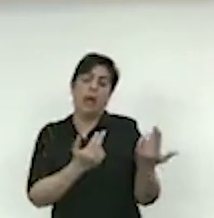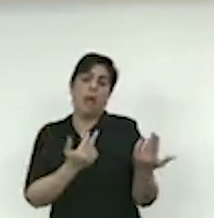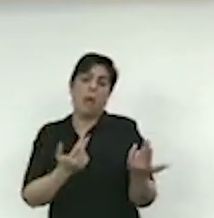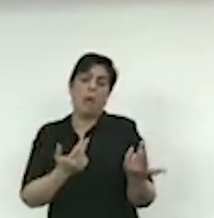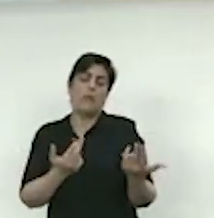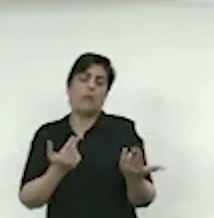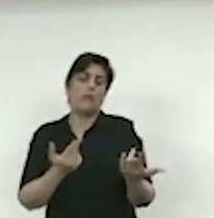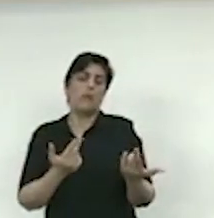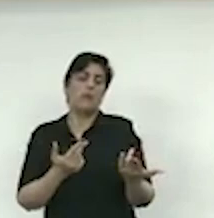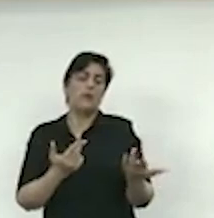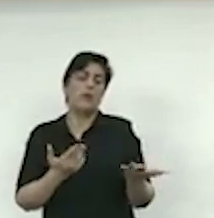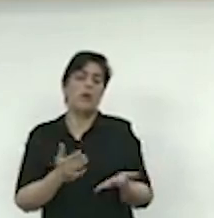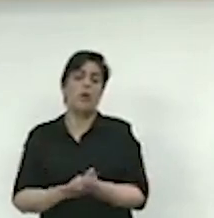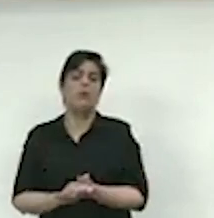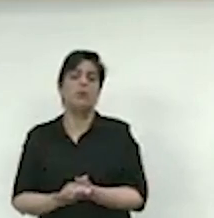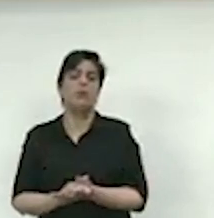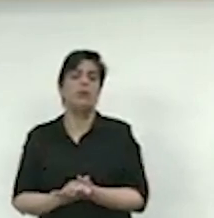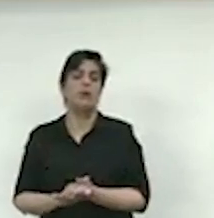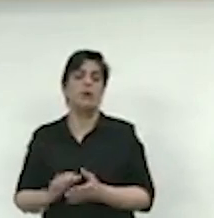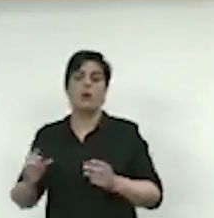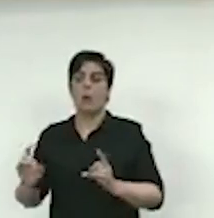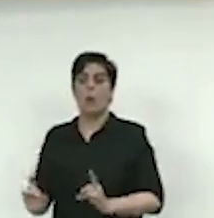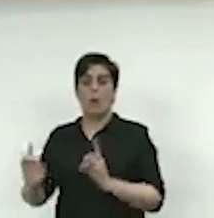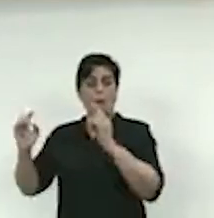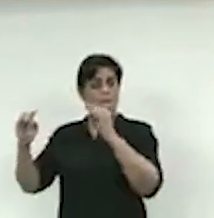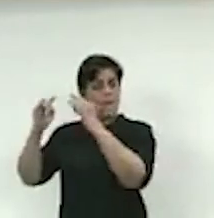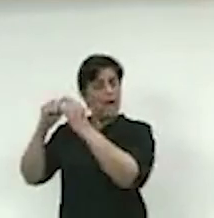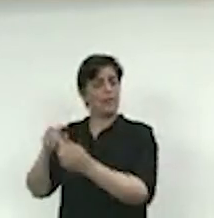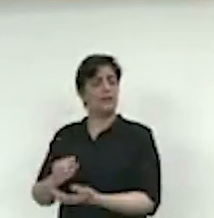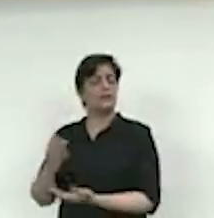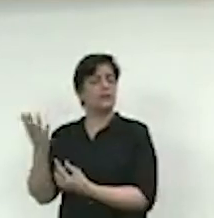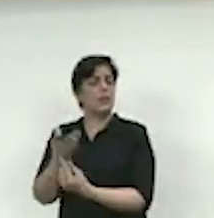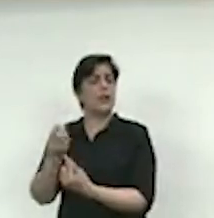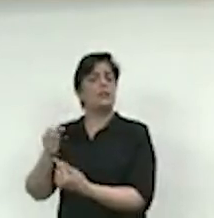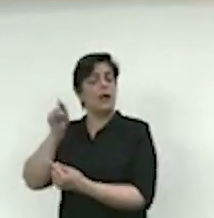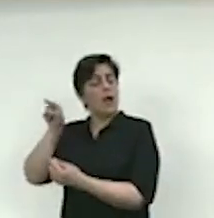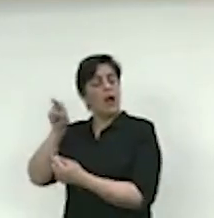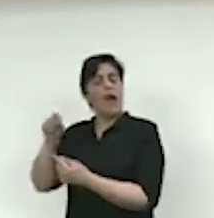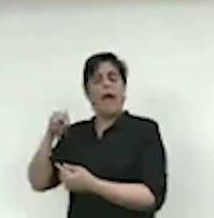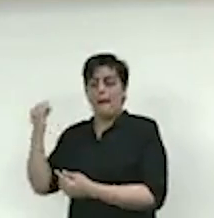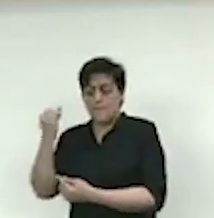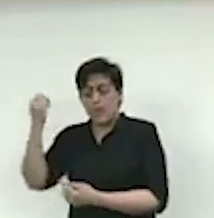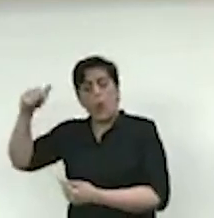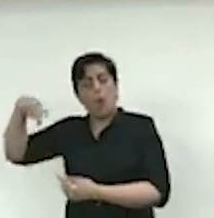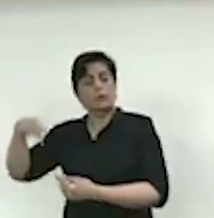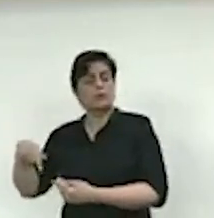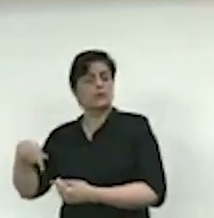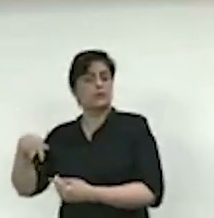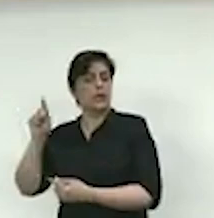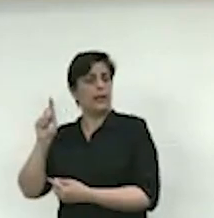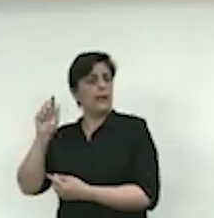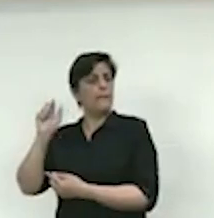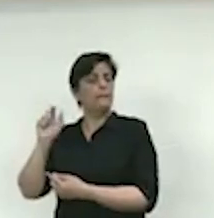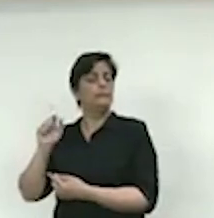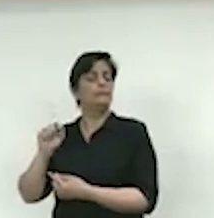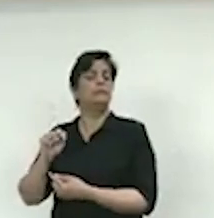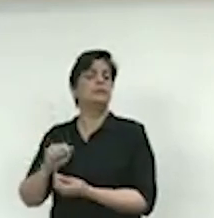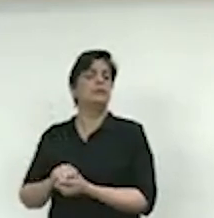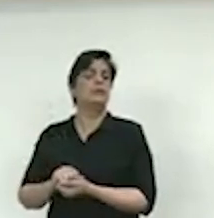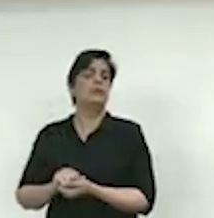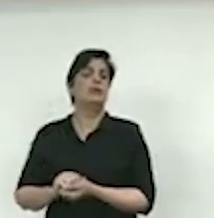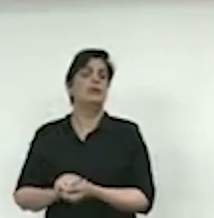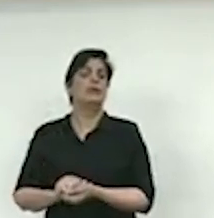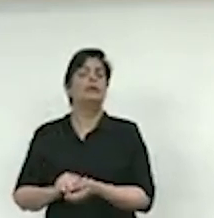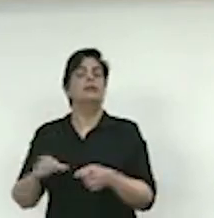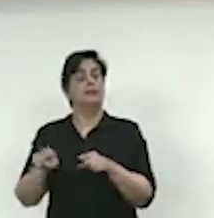É um lugar muito legal, o Palácio das Artes tem uma função importante no nosso município. O Lar de São Francisco de Assis também tem uma função,